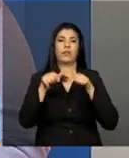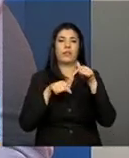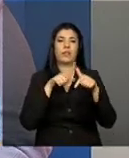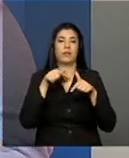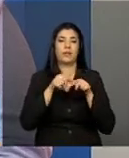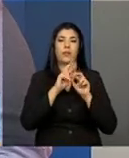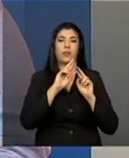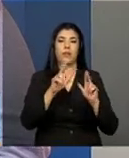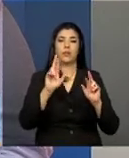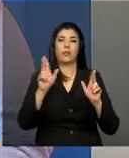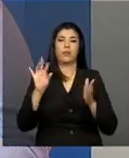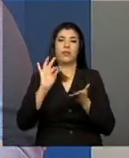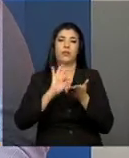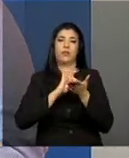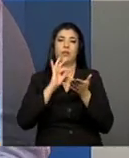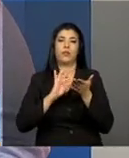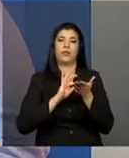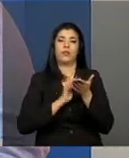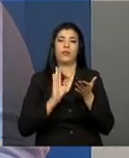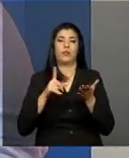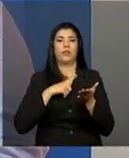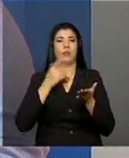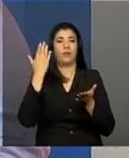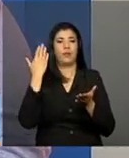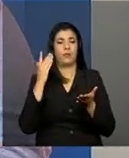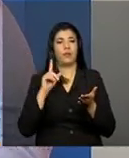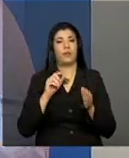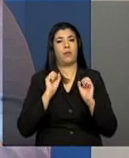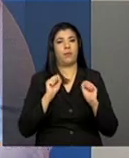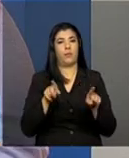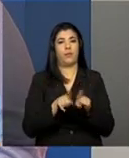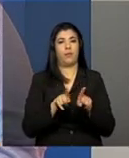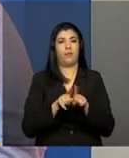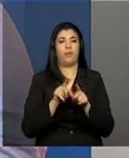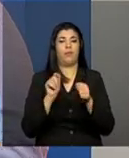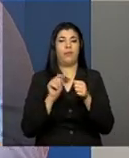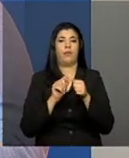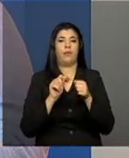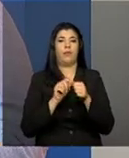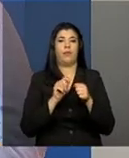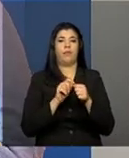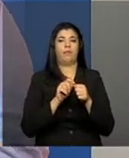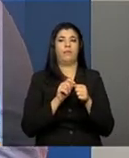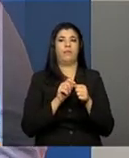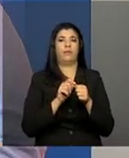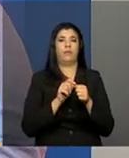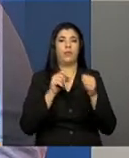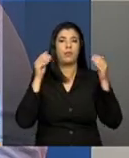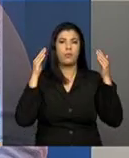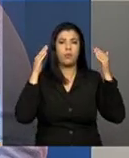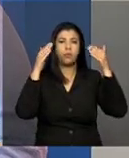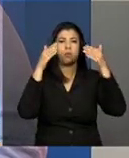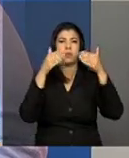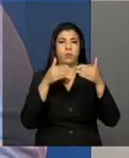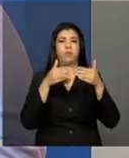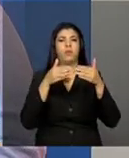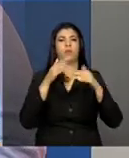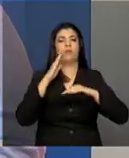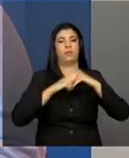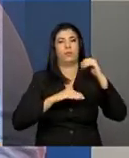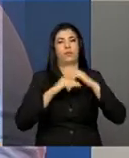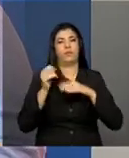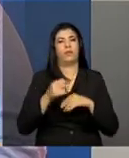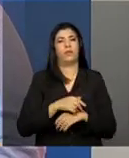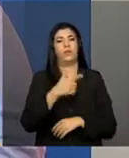outros cadastros existentes para que a gente possa fazer essa focalização mais concreta das